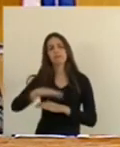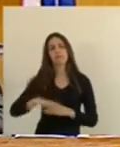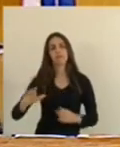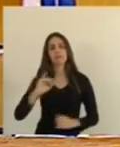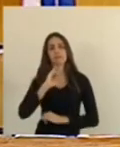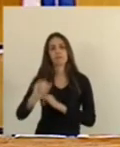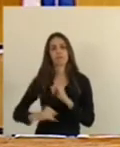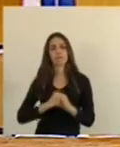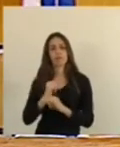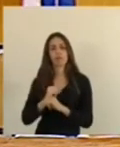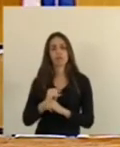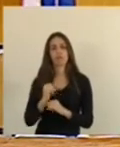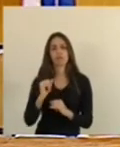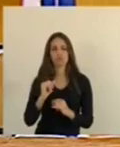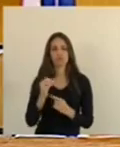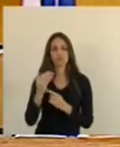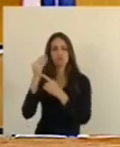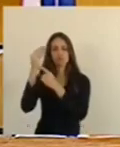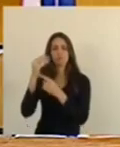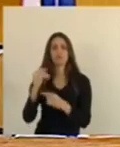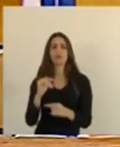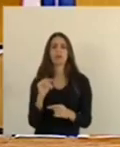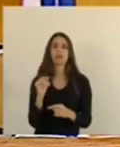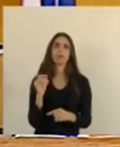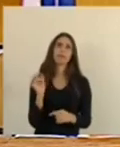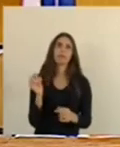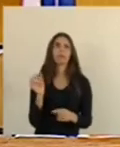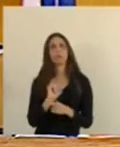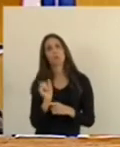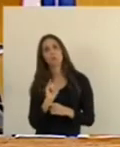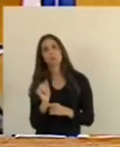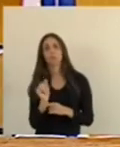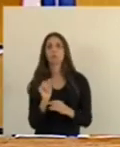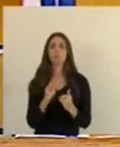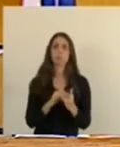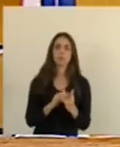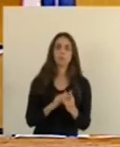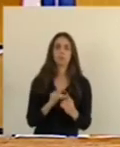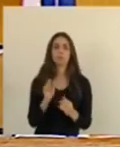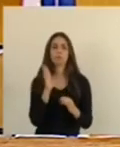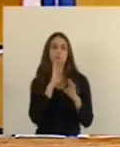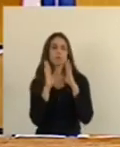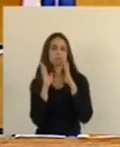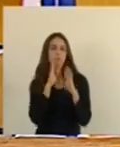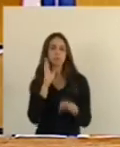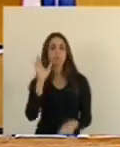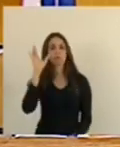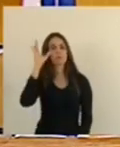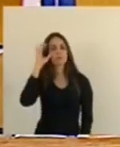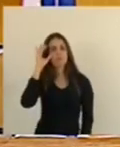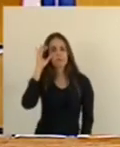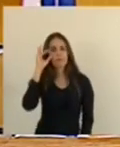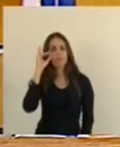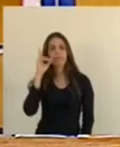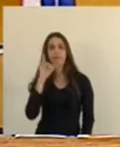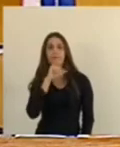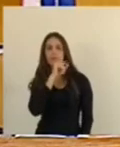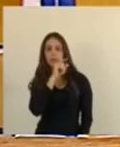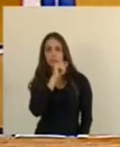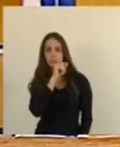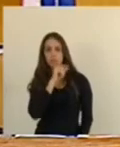Como Youtube Como Facebook Como Como Instagram Como Twitter